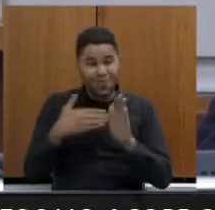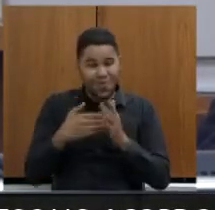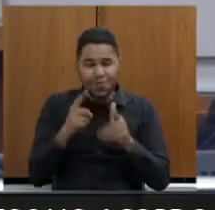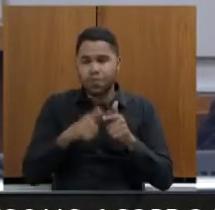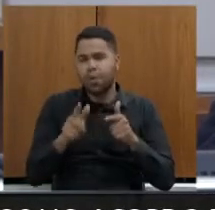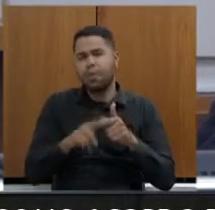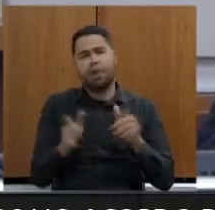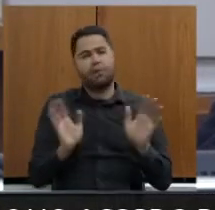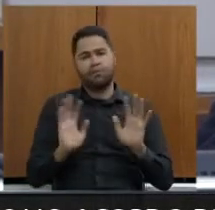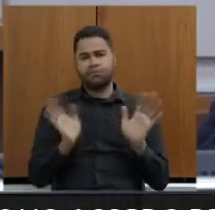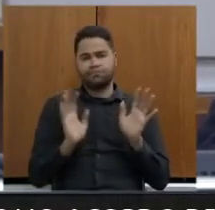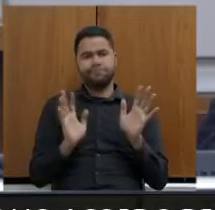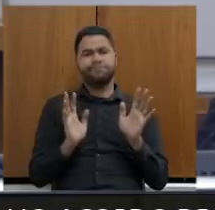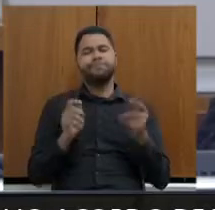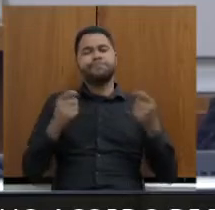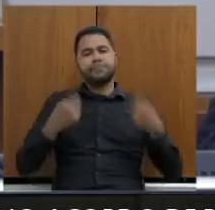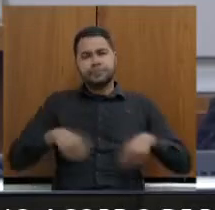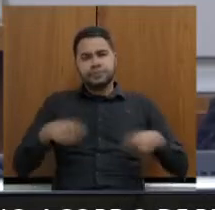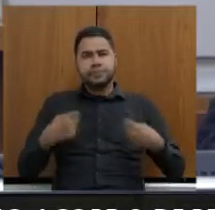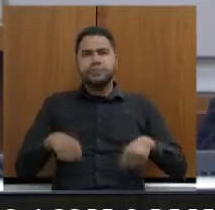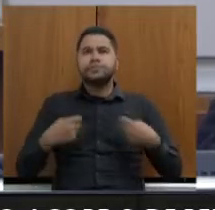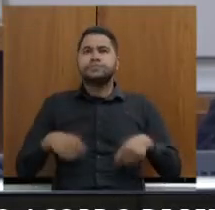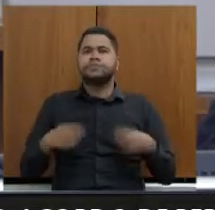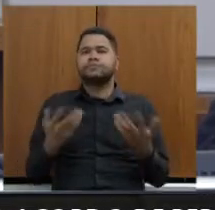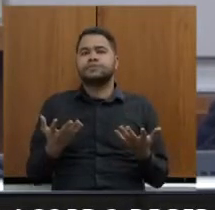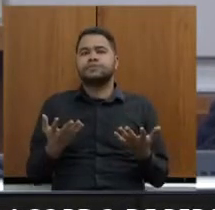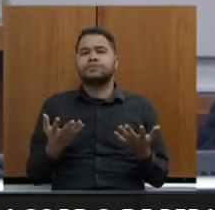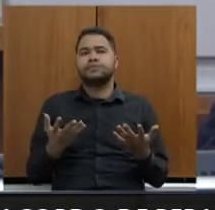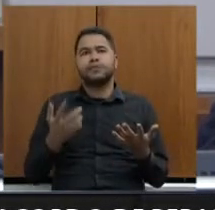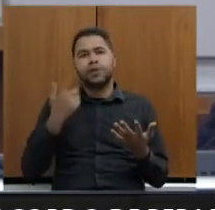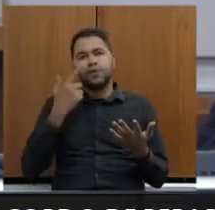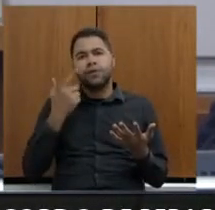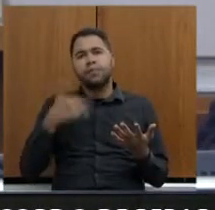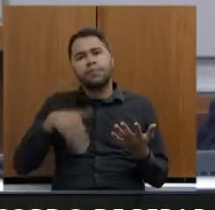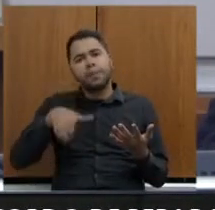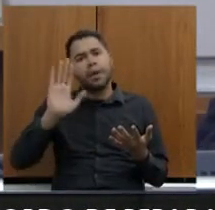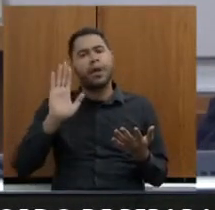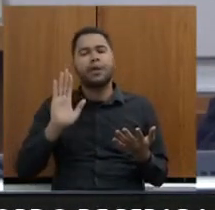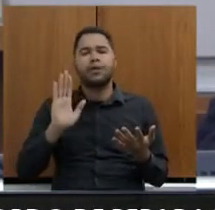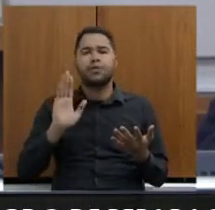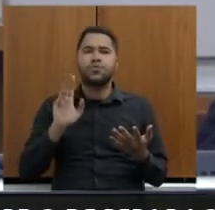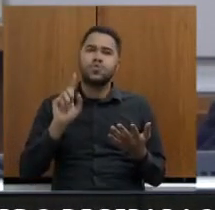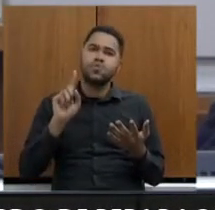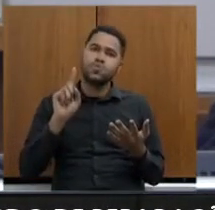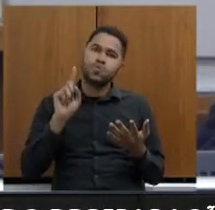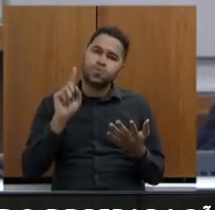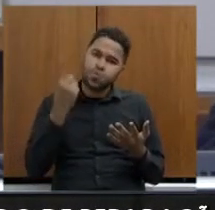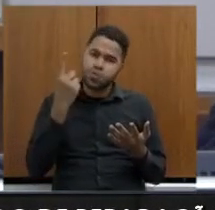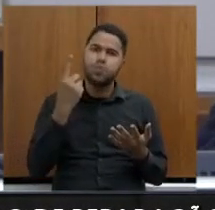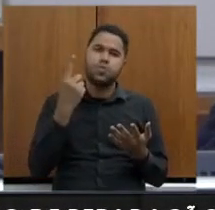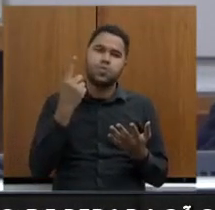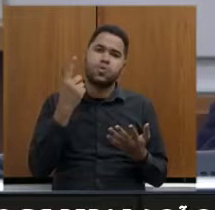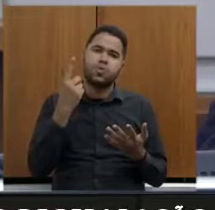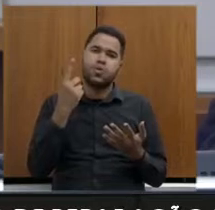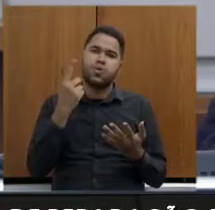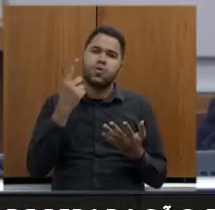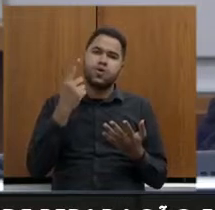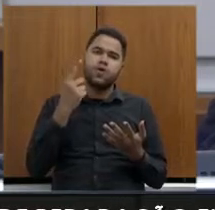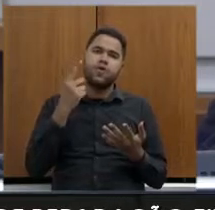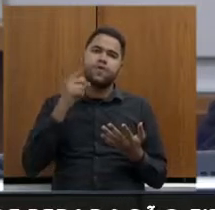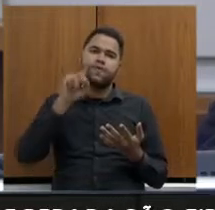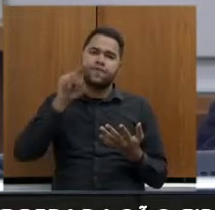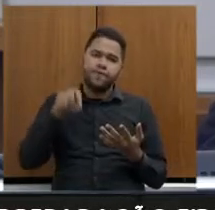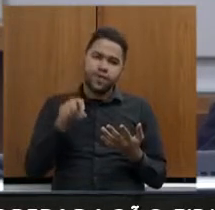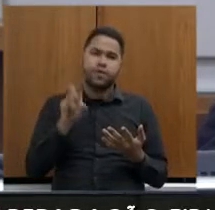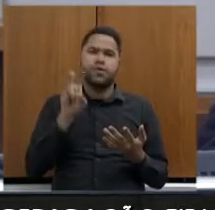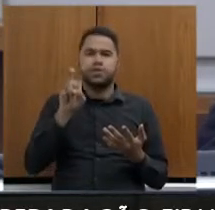Não, não vai. Ainda precisaríamos atacar mais 1,5 de quilômetros que estão